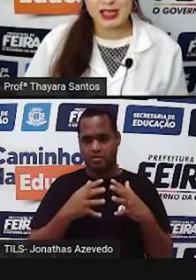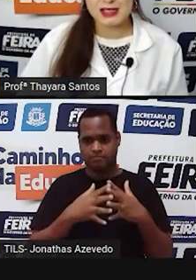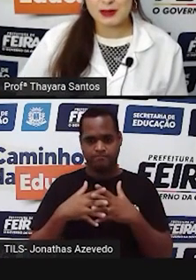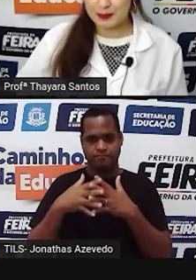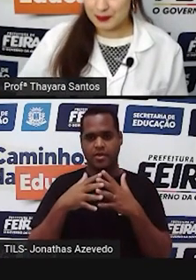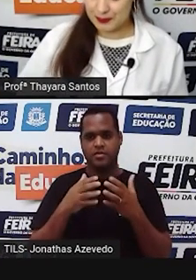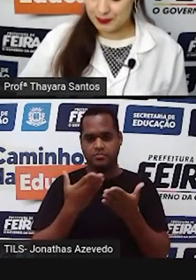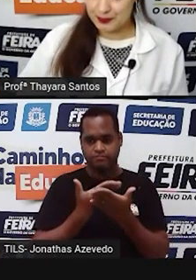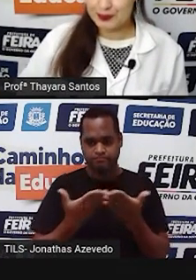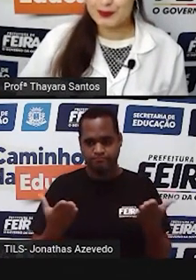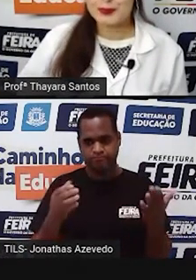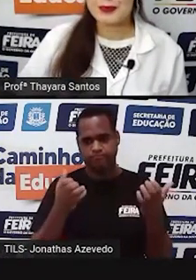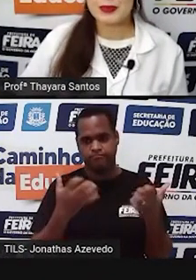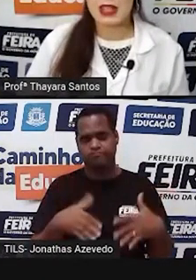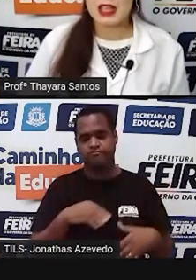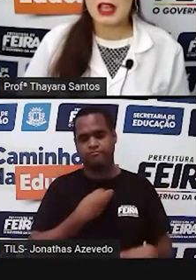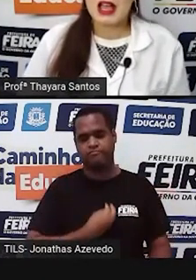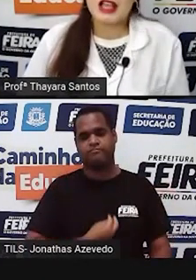vocês.